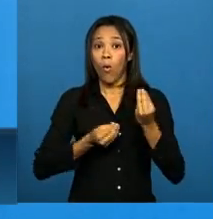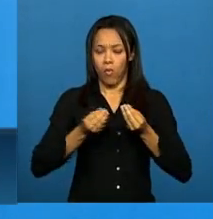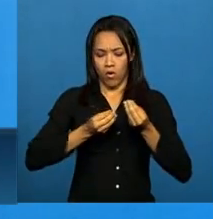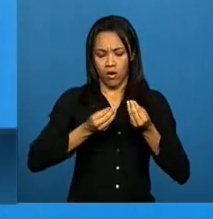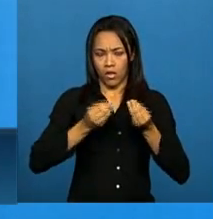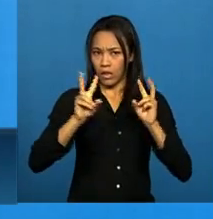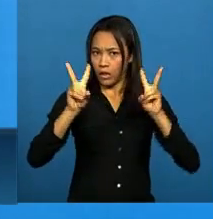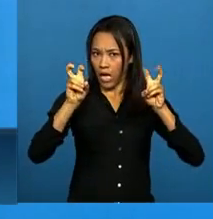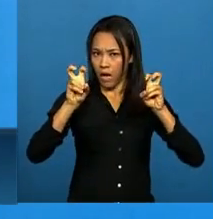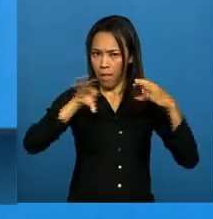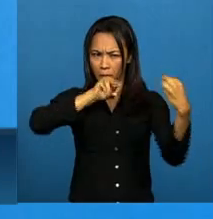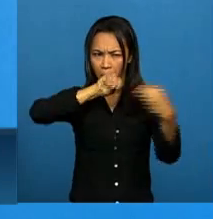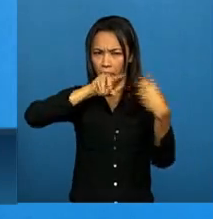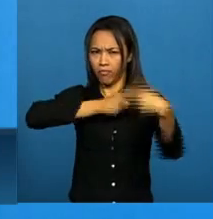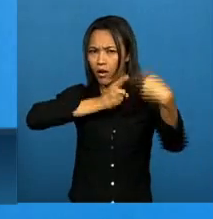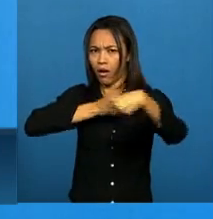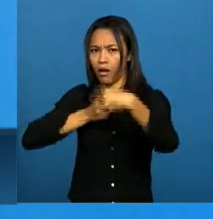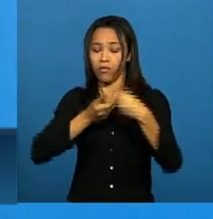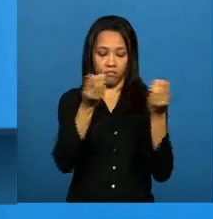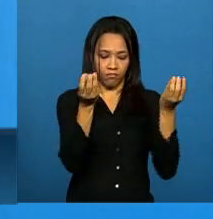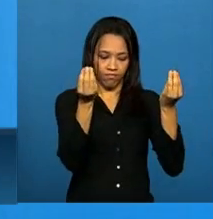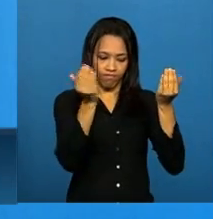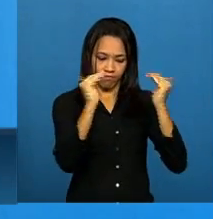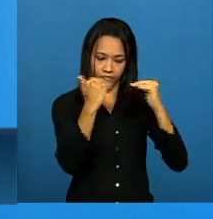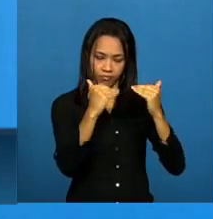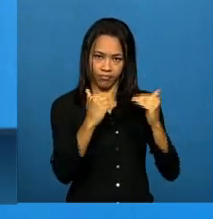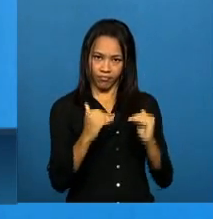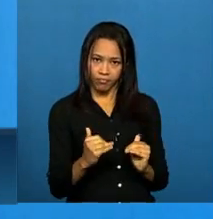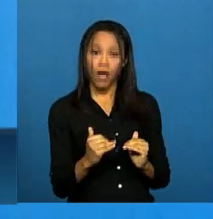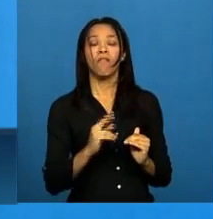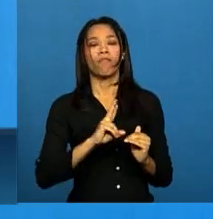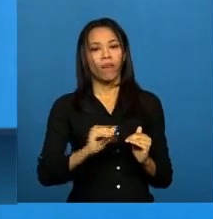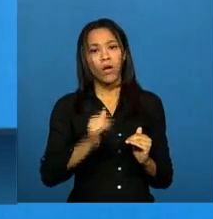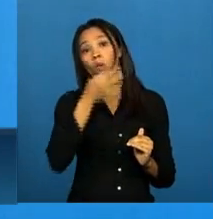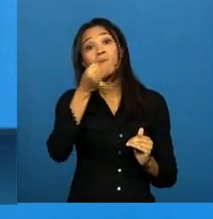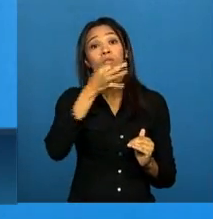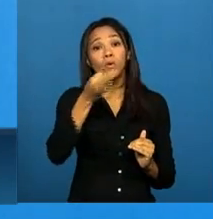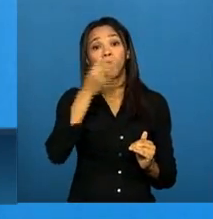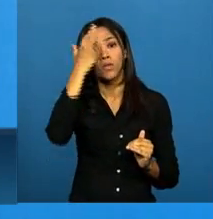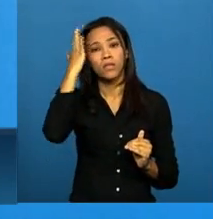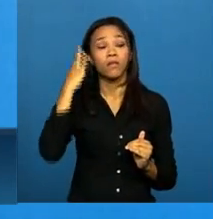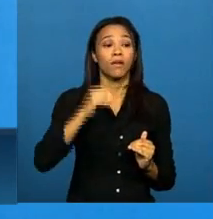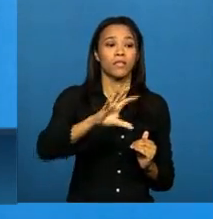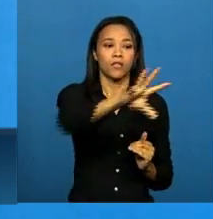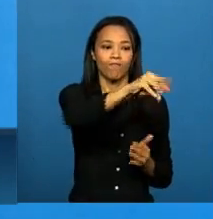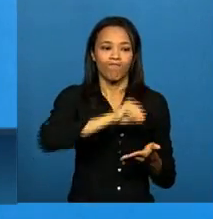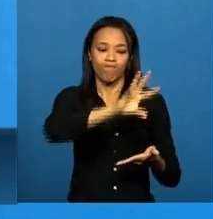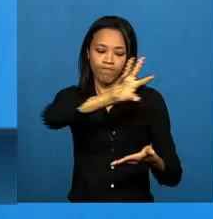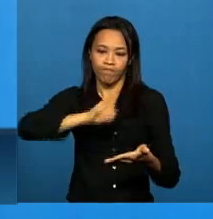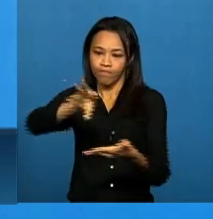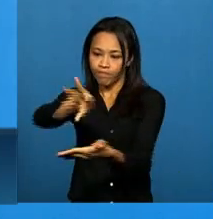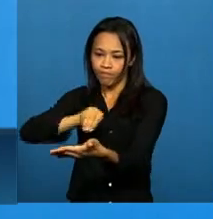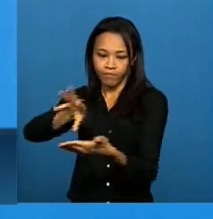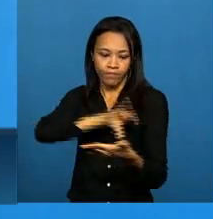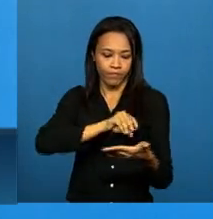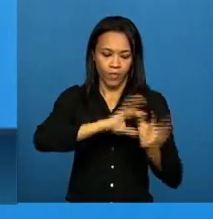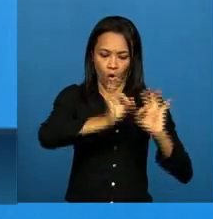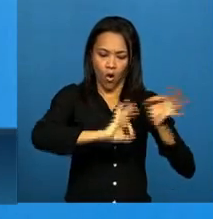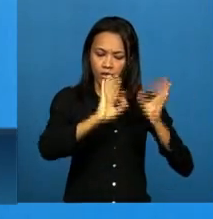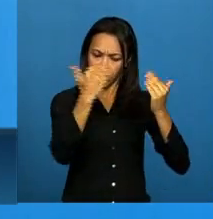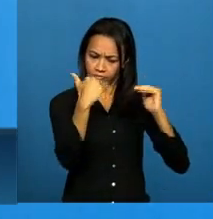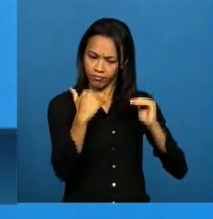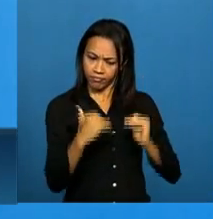Todas essas contribuições serão, então, sistematizadas e encaminhadas para o processo